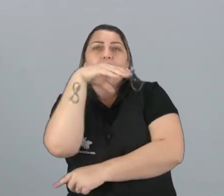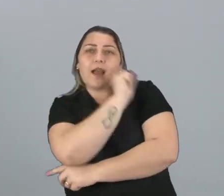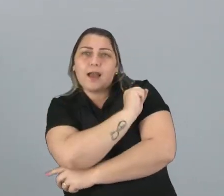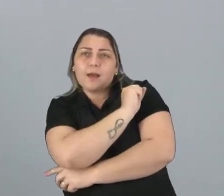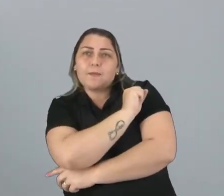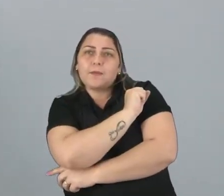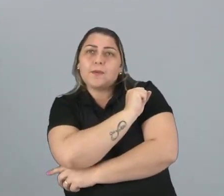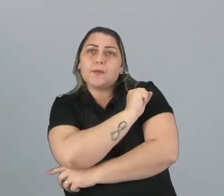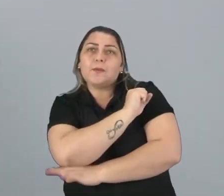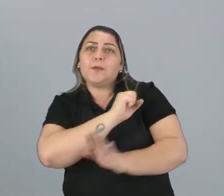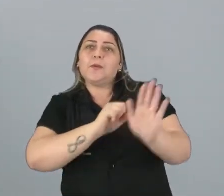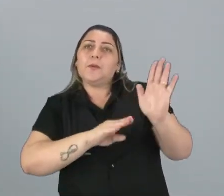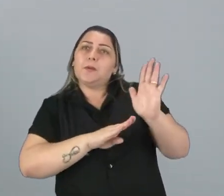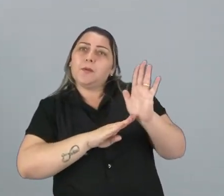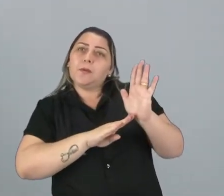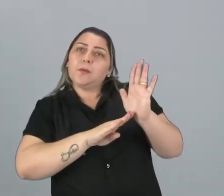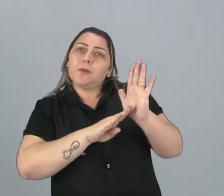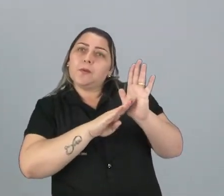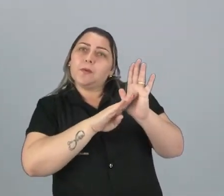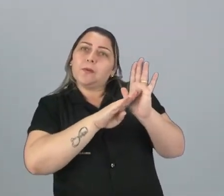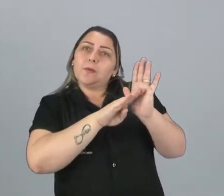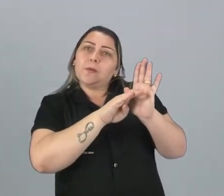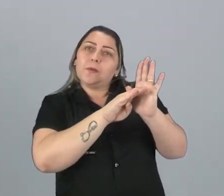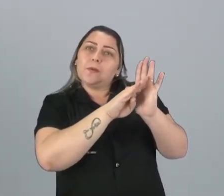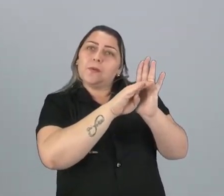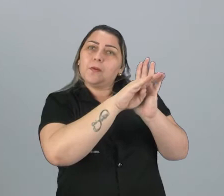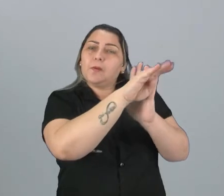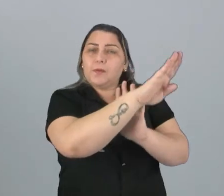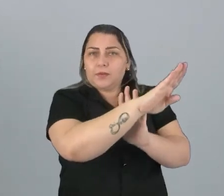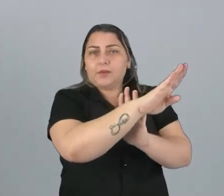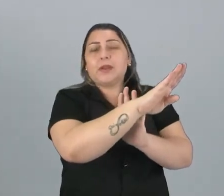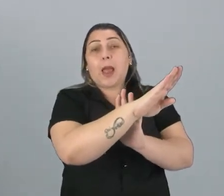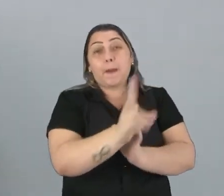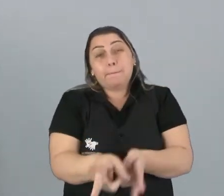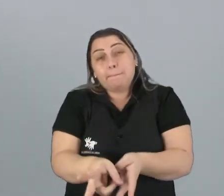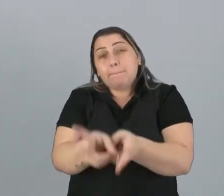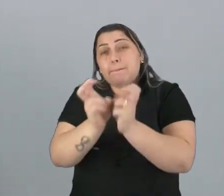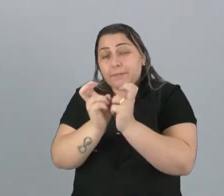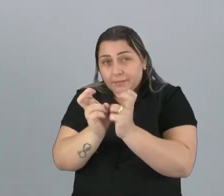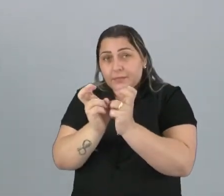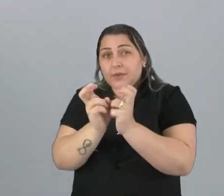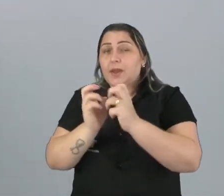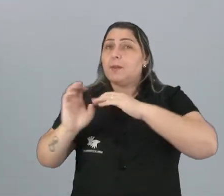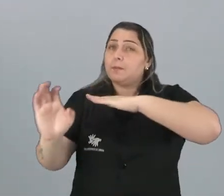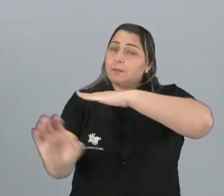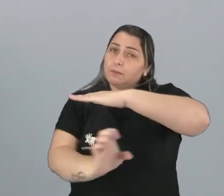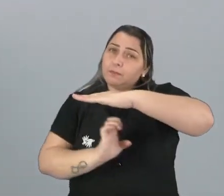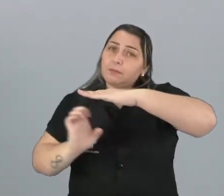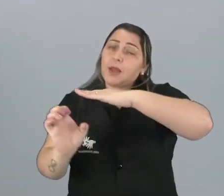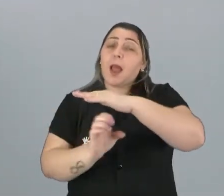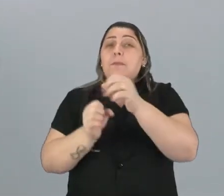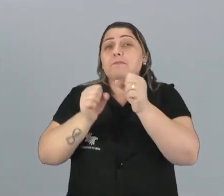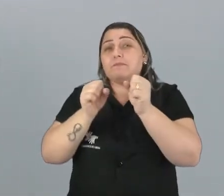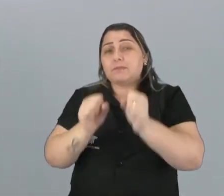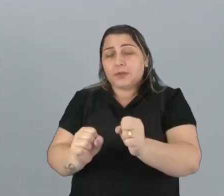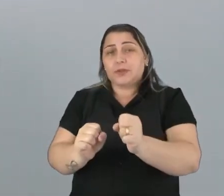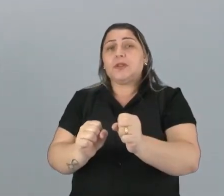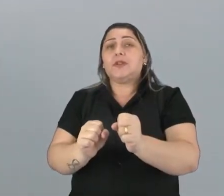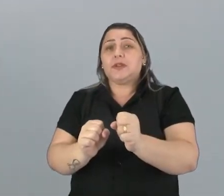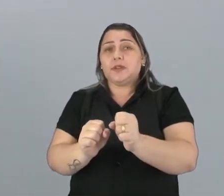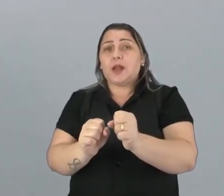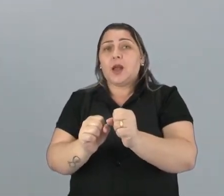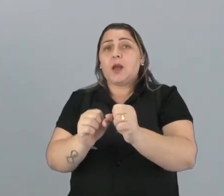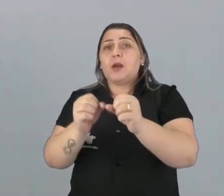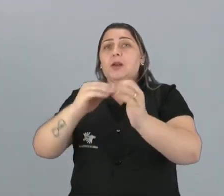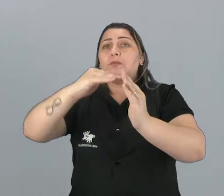Na Bolsa de Valores, se alguém perceber que uma determinada ação de uma determinada empresa, ela poderá entrar em